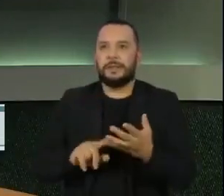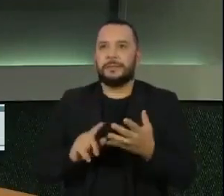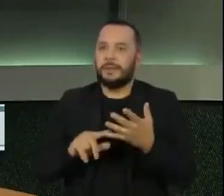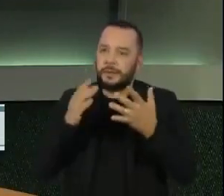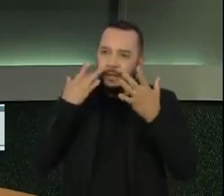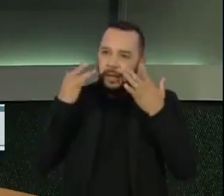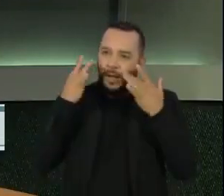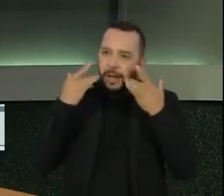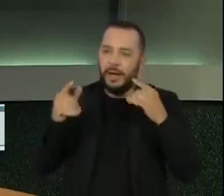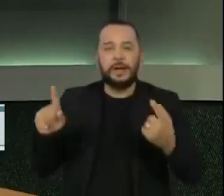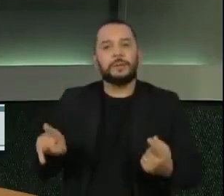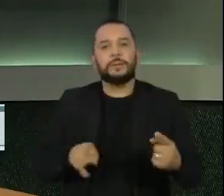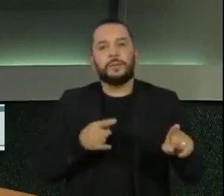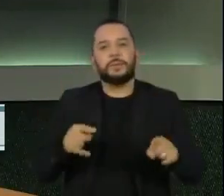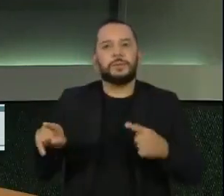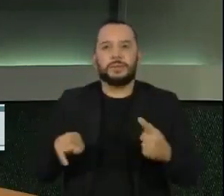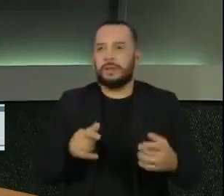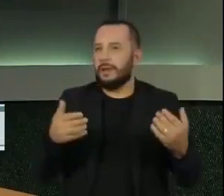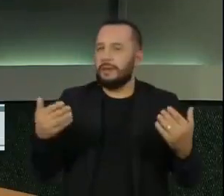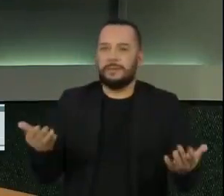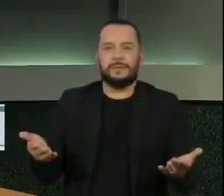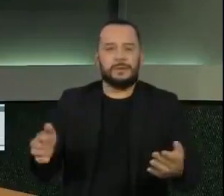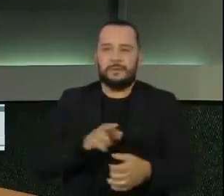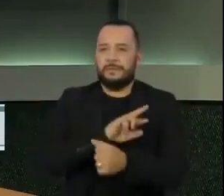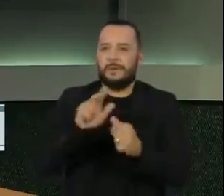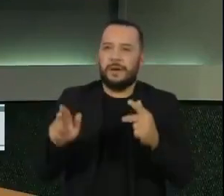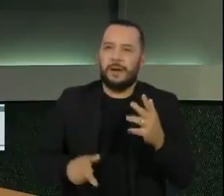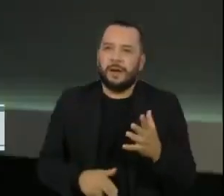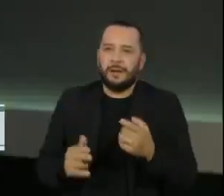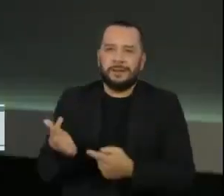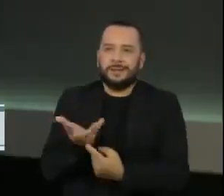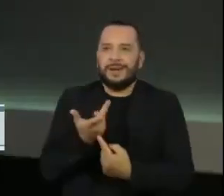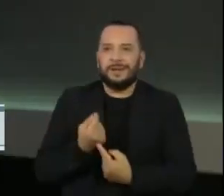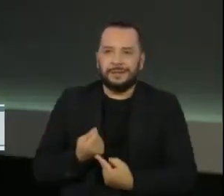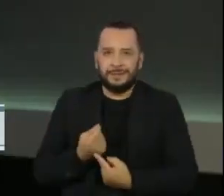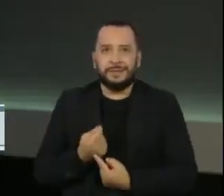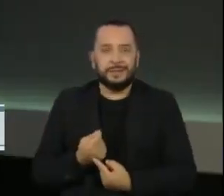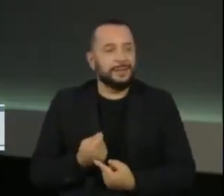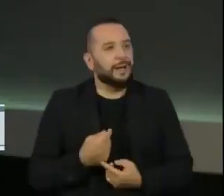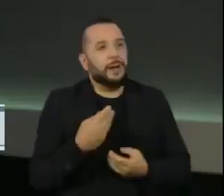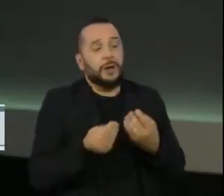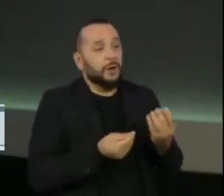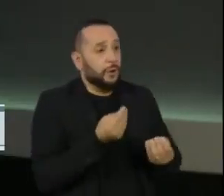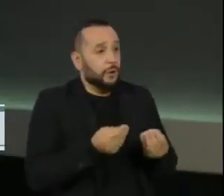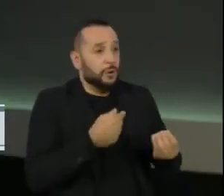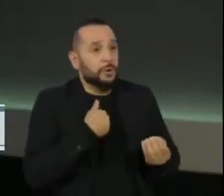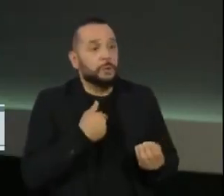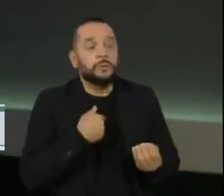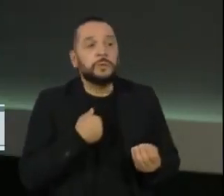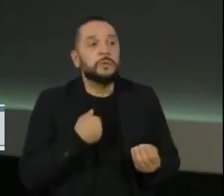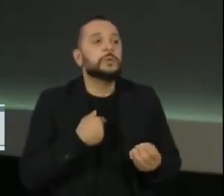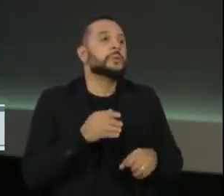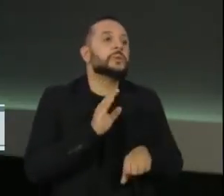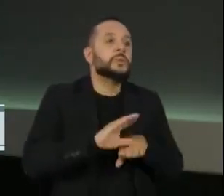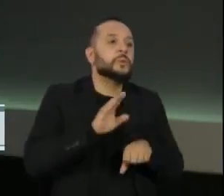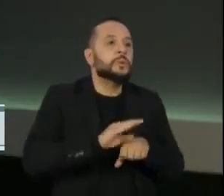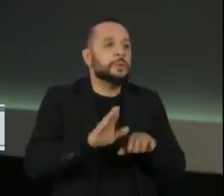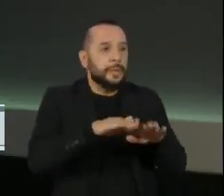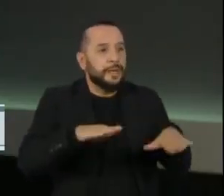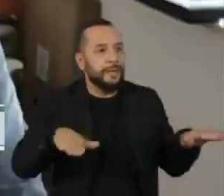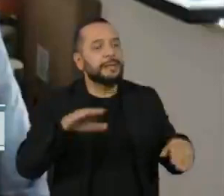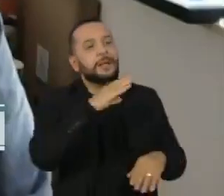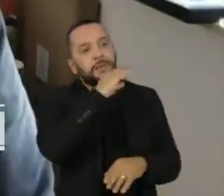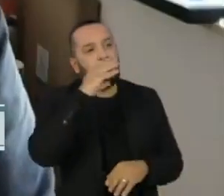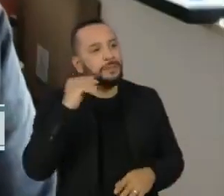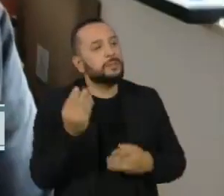música, enfim, vários aspectos artísticos. Quais são as atividades que o Instituto oferece para as crianças e